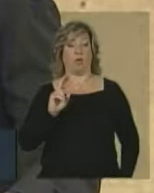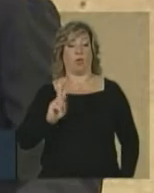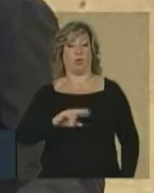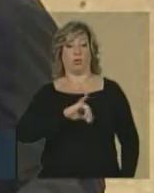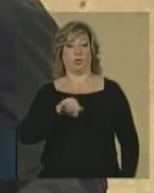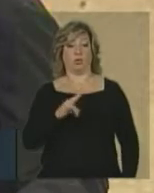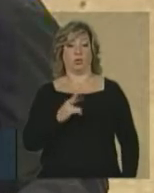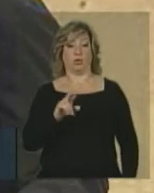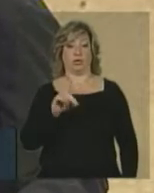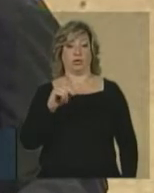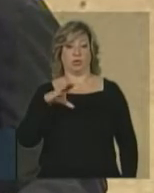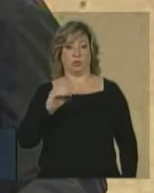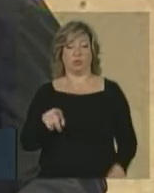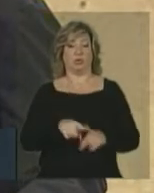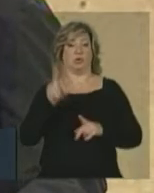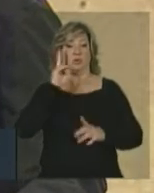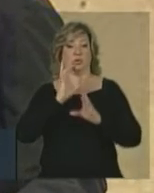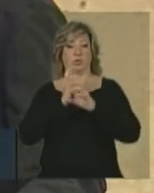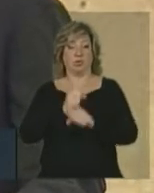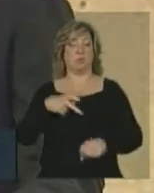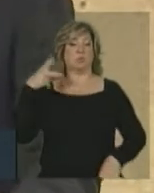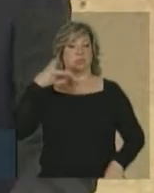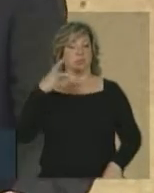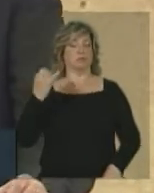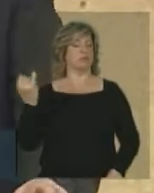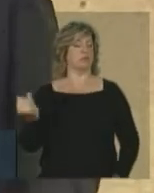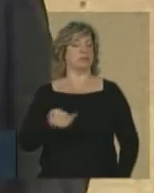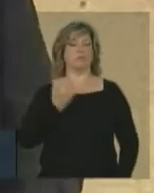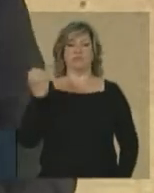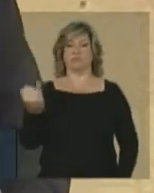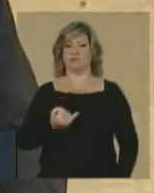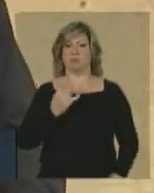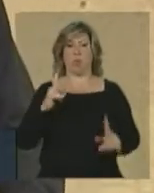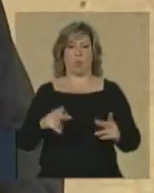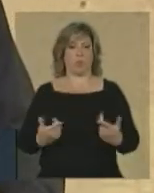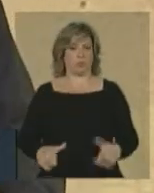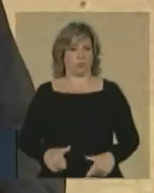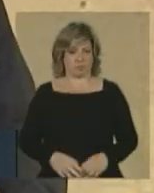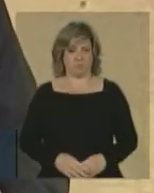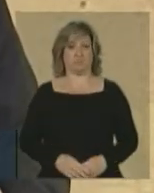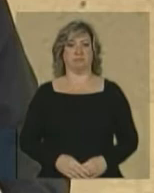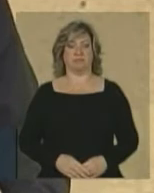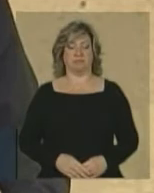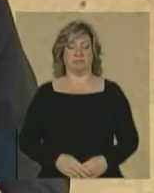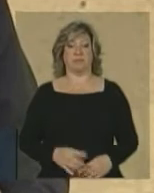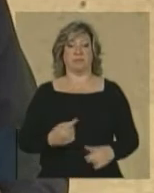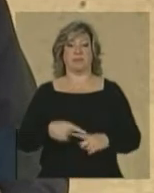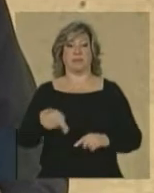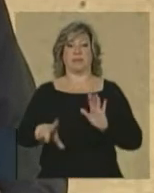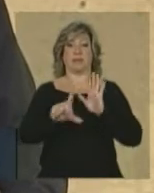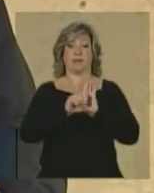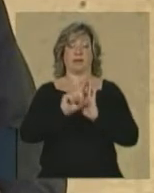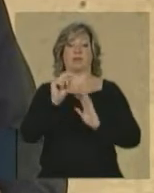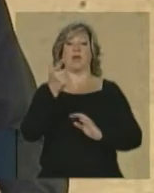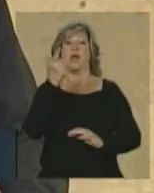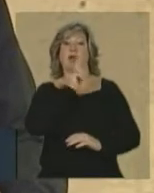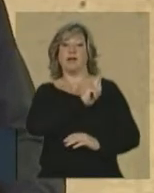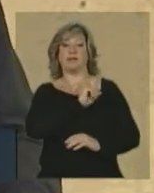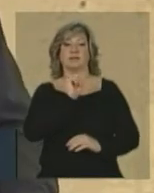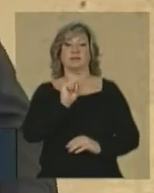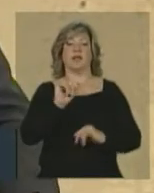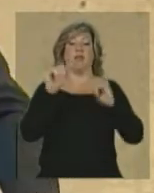incomensurável. Em primeiro lugar, a lei de acesso a informações.